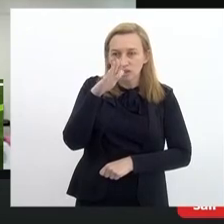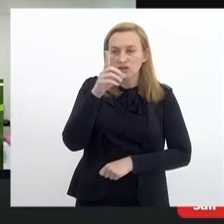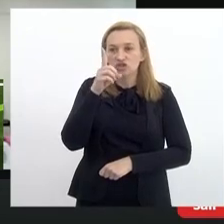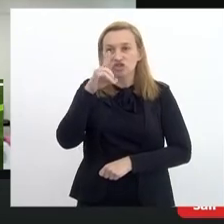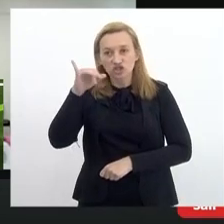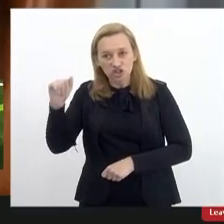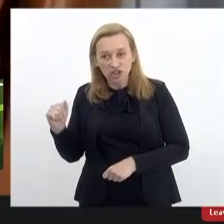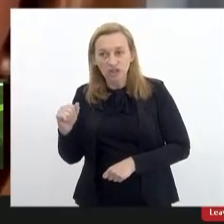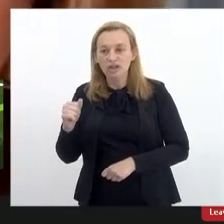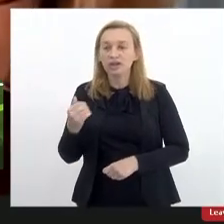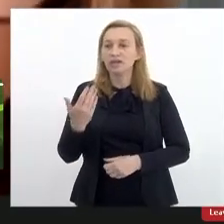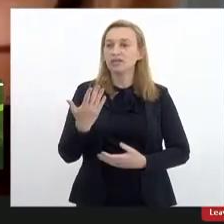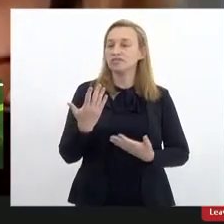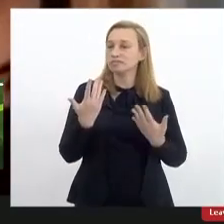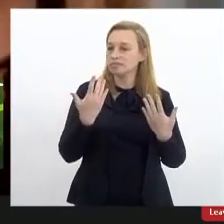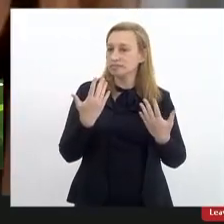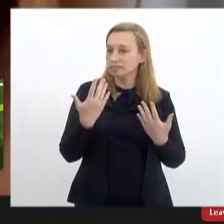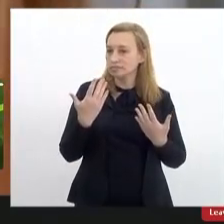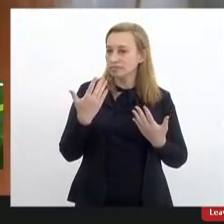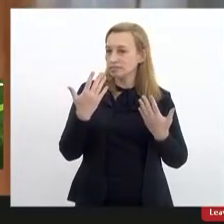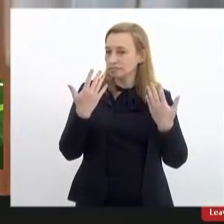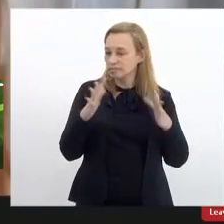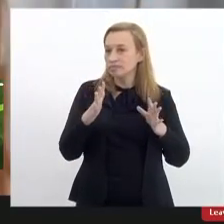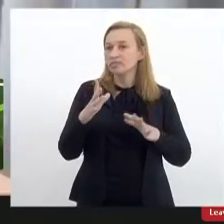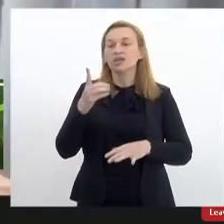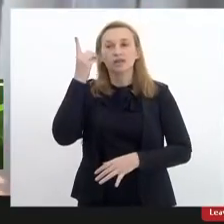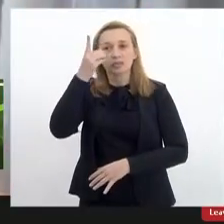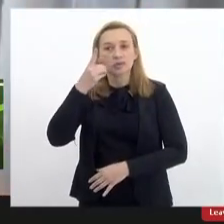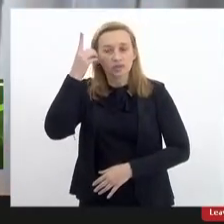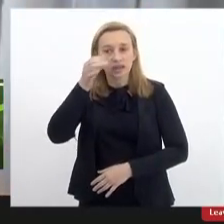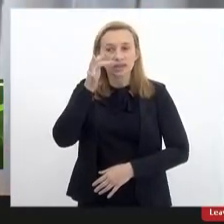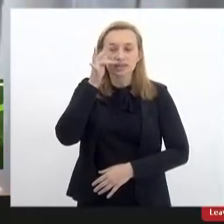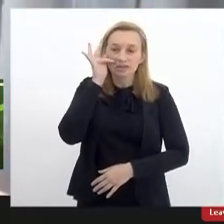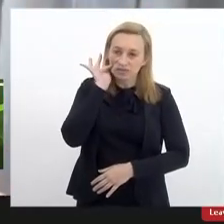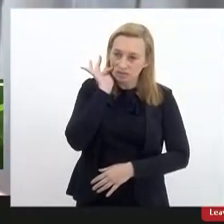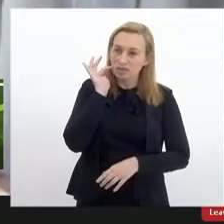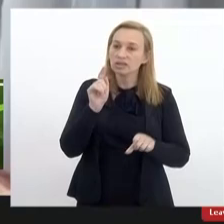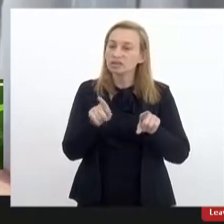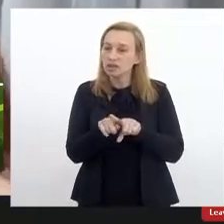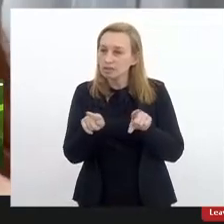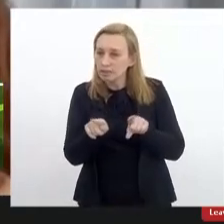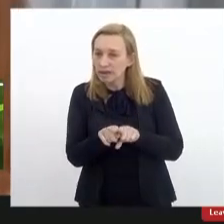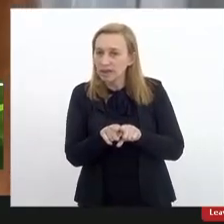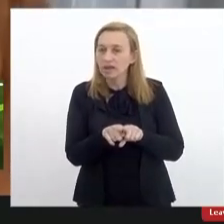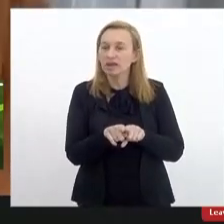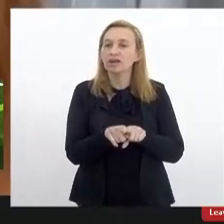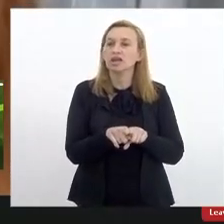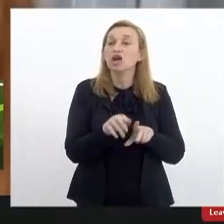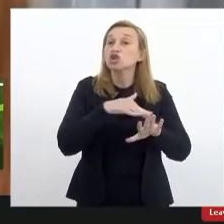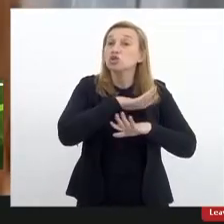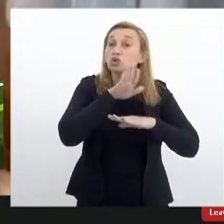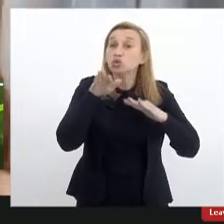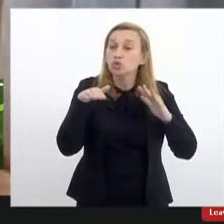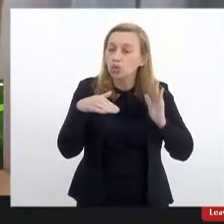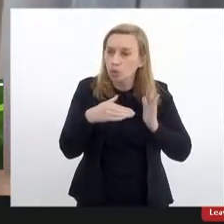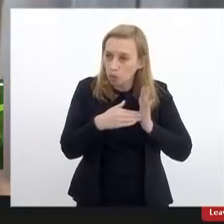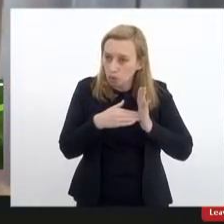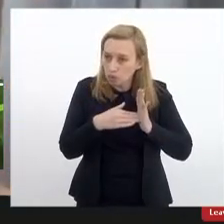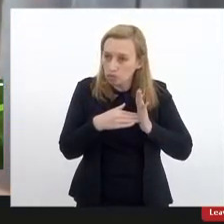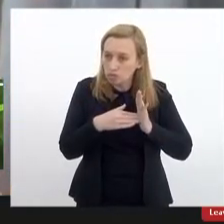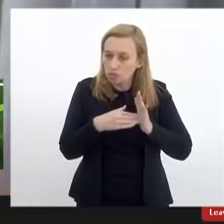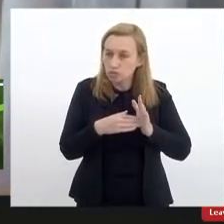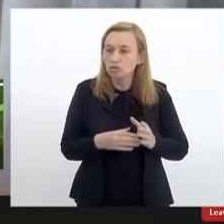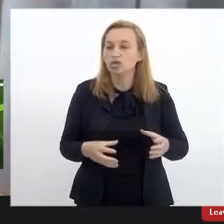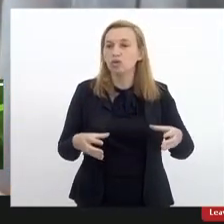cumprimento aí o deputado Serafini e ao cumprimentá-lo cumprimento também todos os membros da